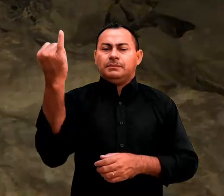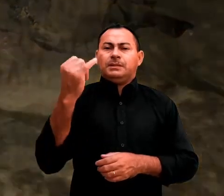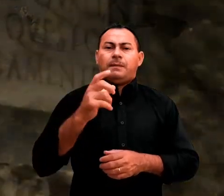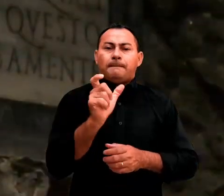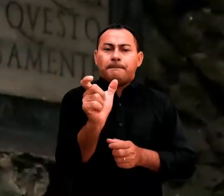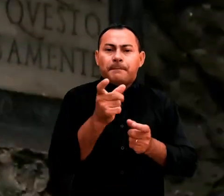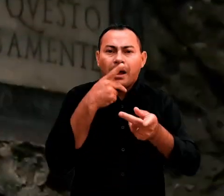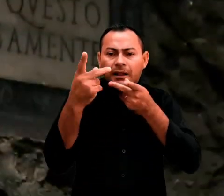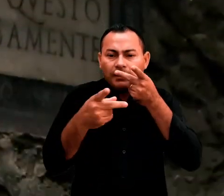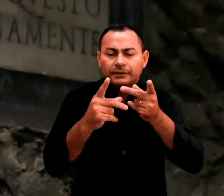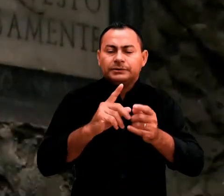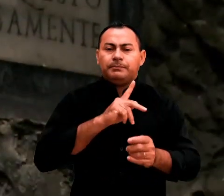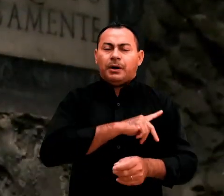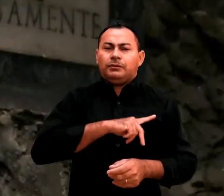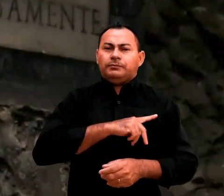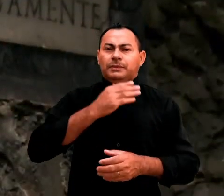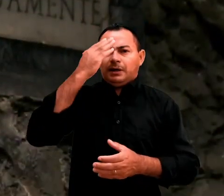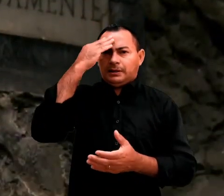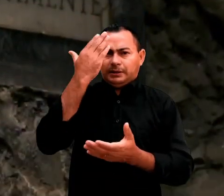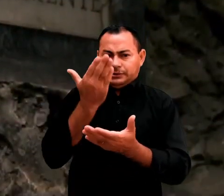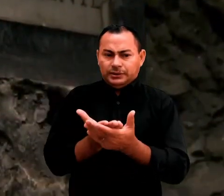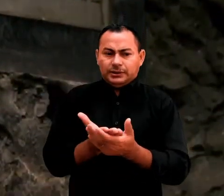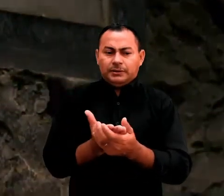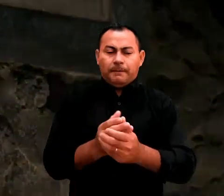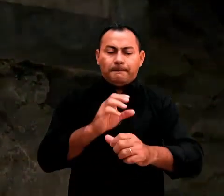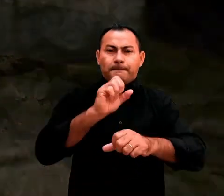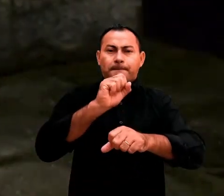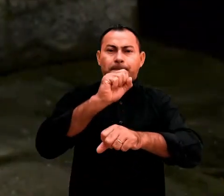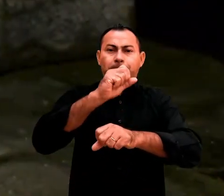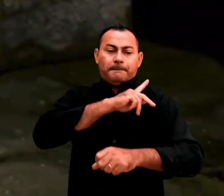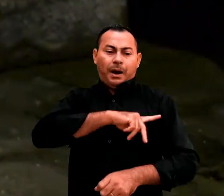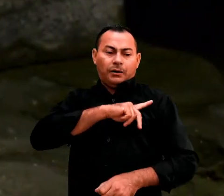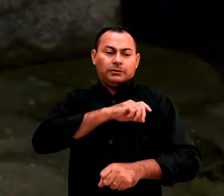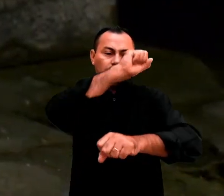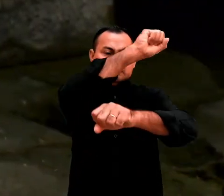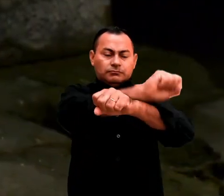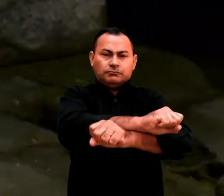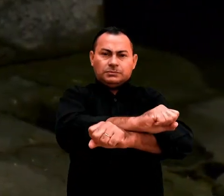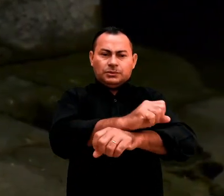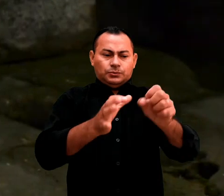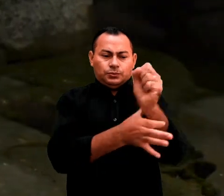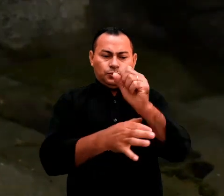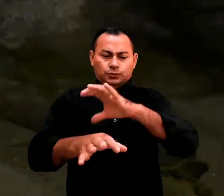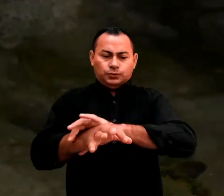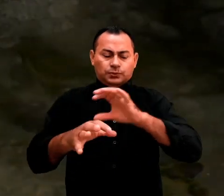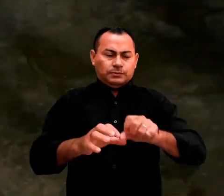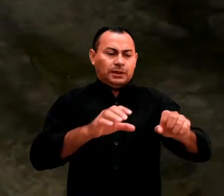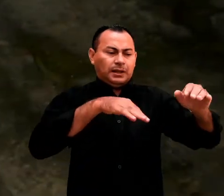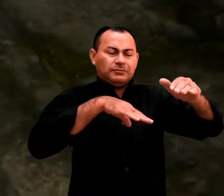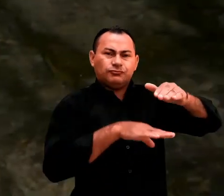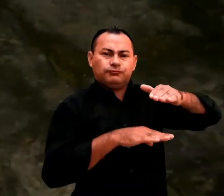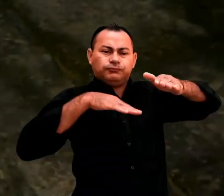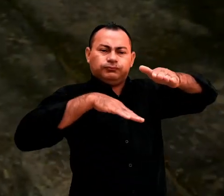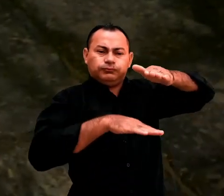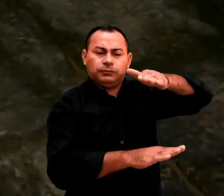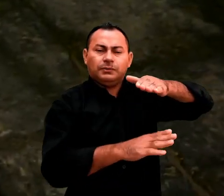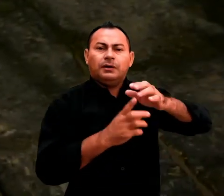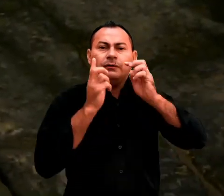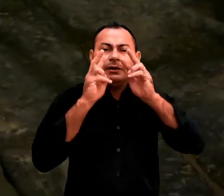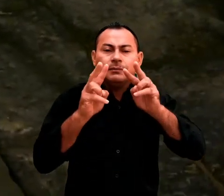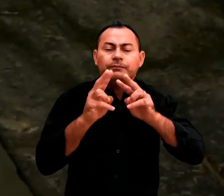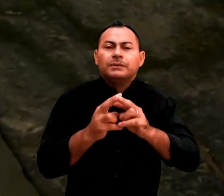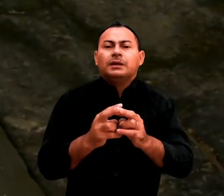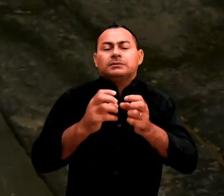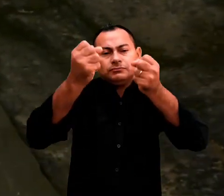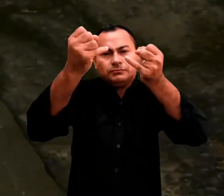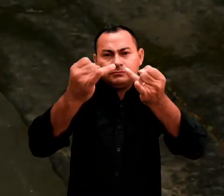Acredita-se que Paulo tenha ficado acorrentado na parte mais inferior dessa masmorra. Fizemos uma descrição dessa prisão